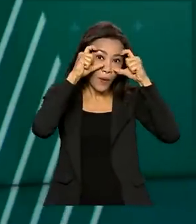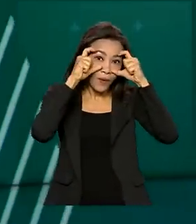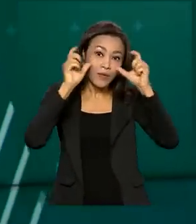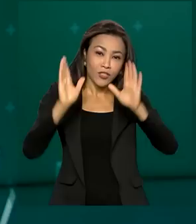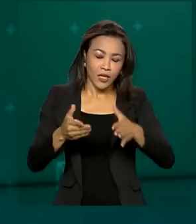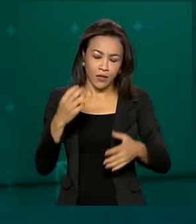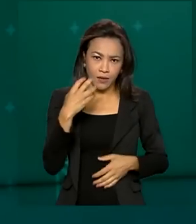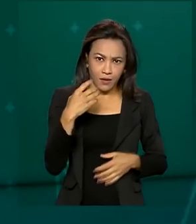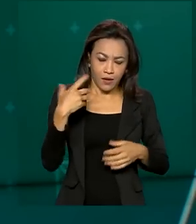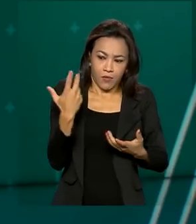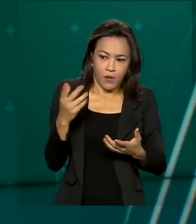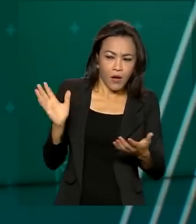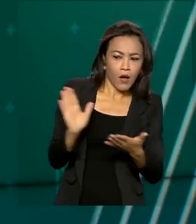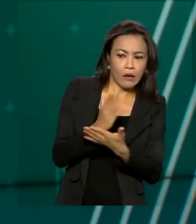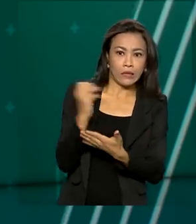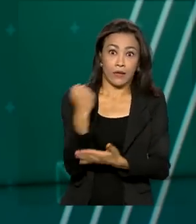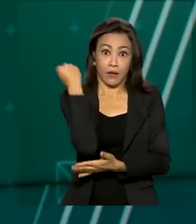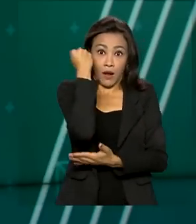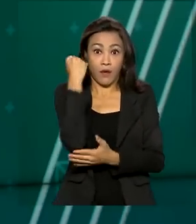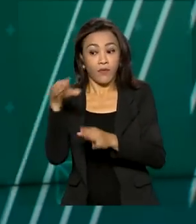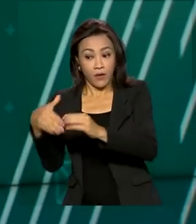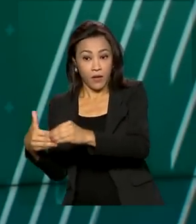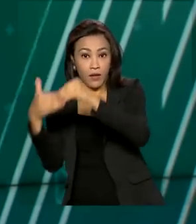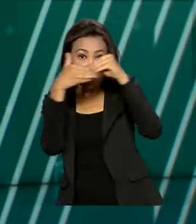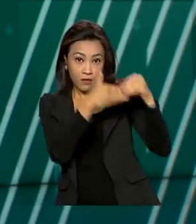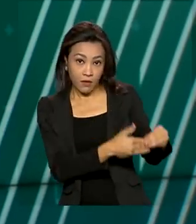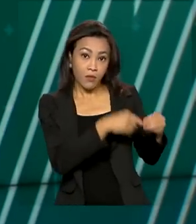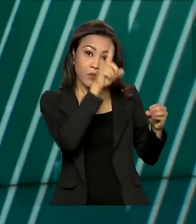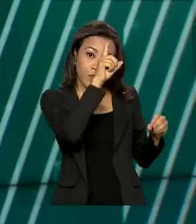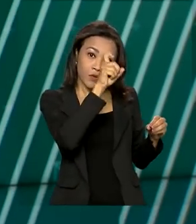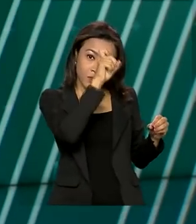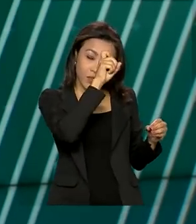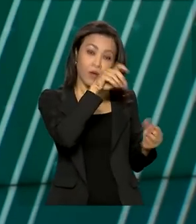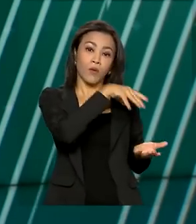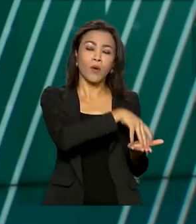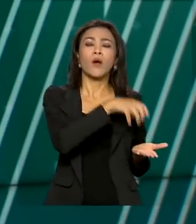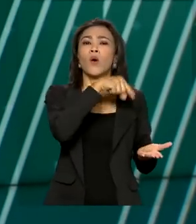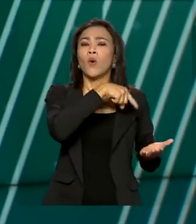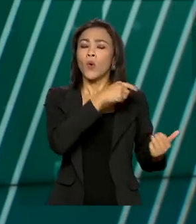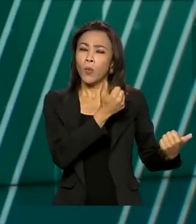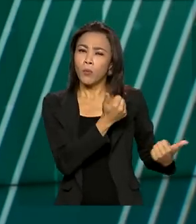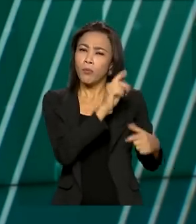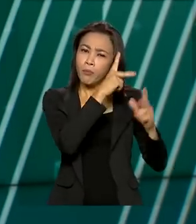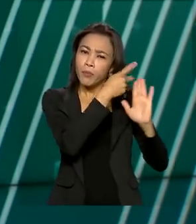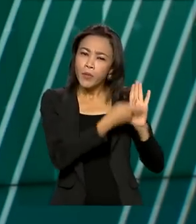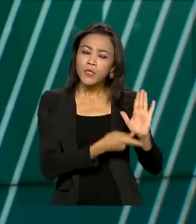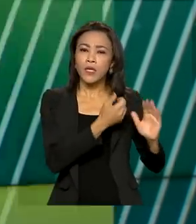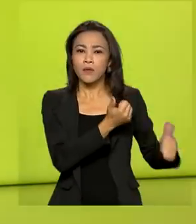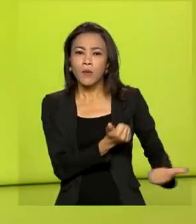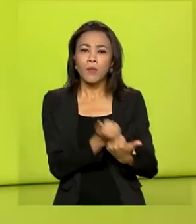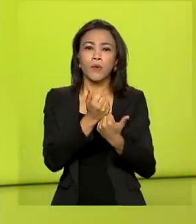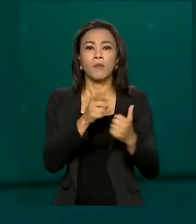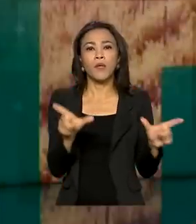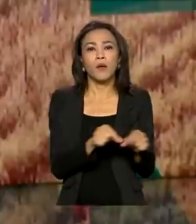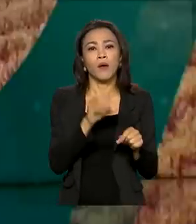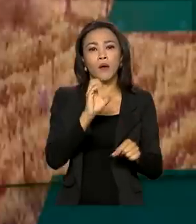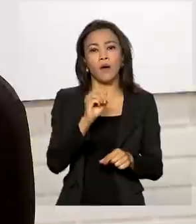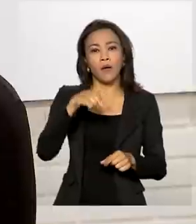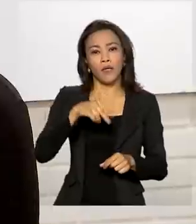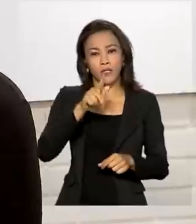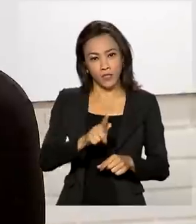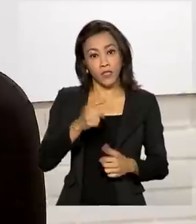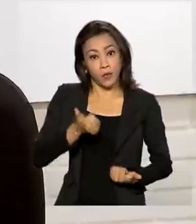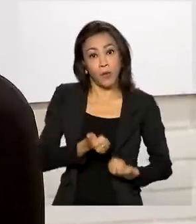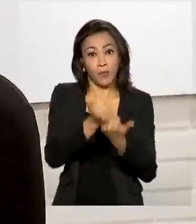mais graves são encaminhados para o SUS. O projeto, desenvolvido por uma ONG, tem apoio do Ministério da Mulher, da Família e dos Direitos Humanos.